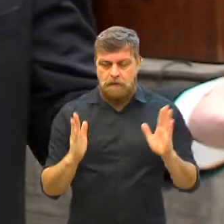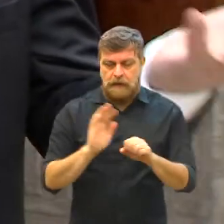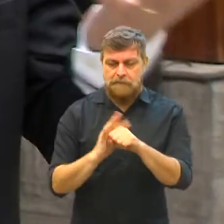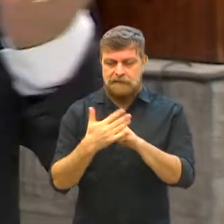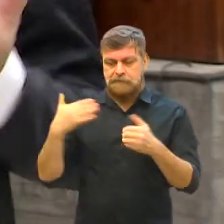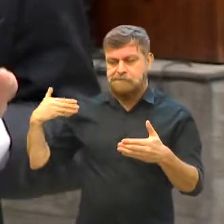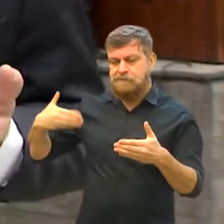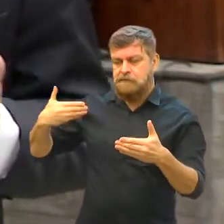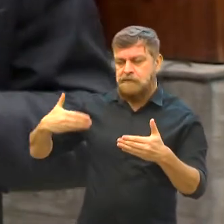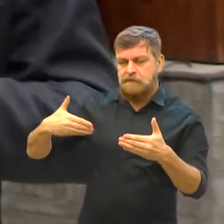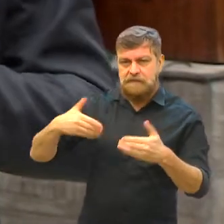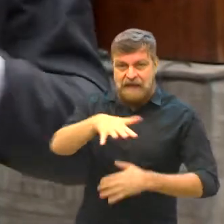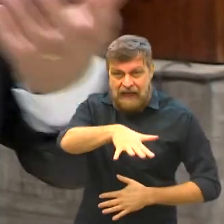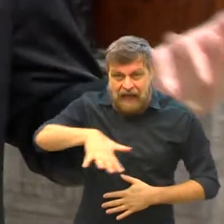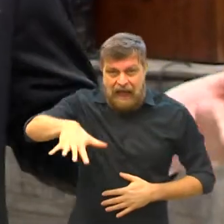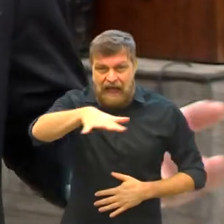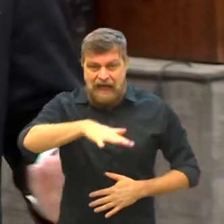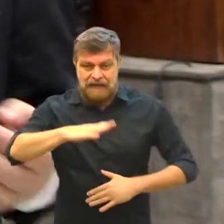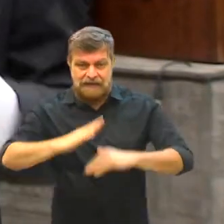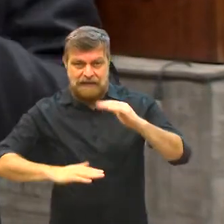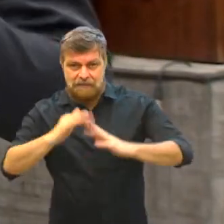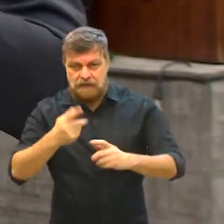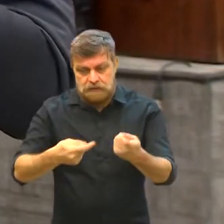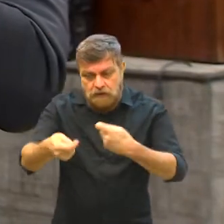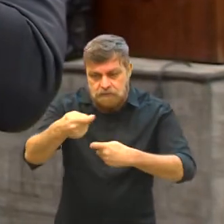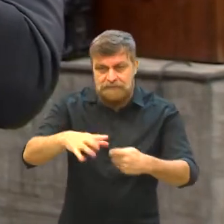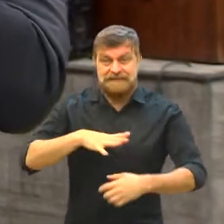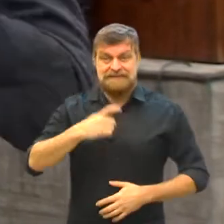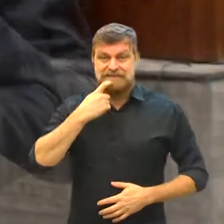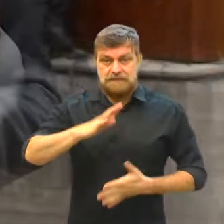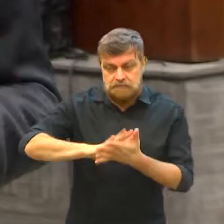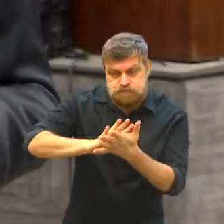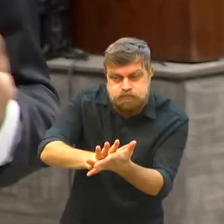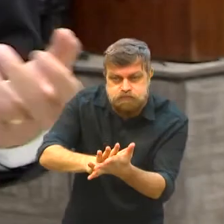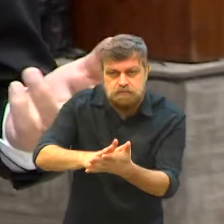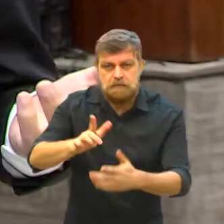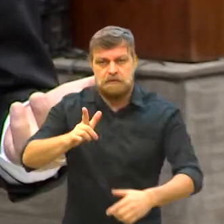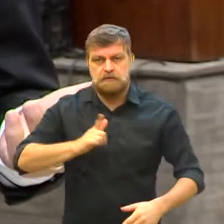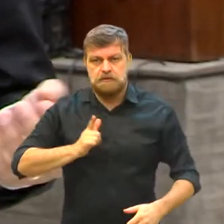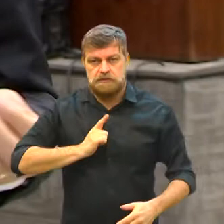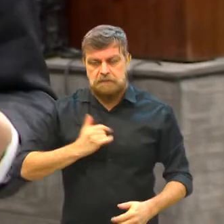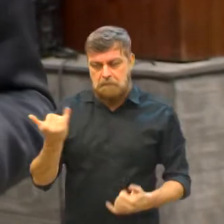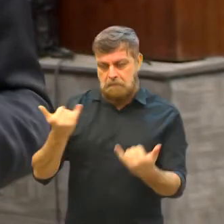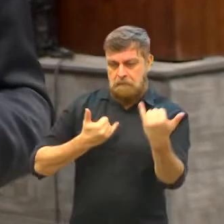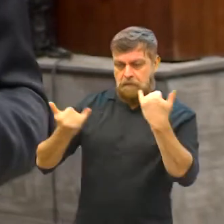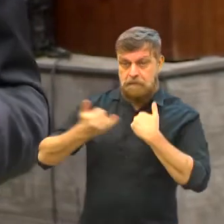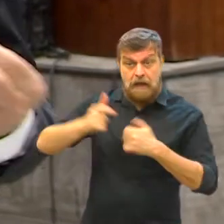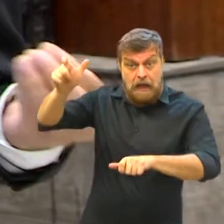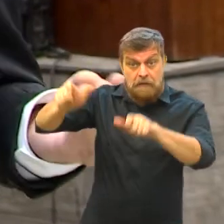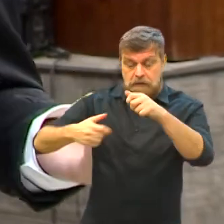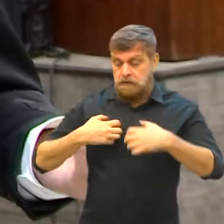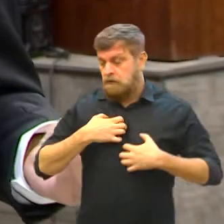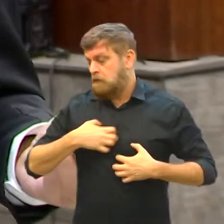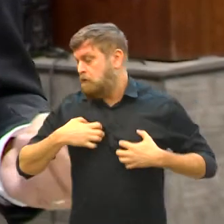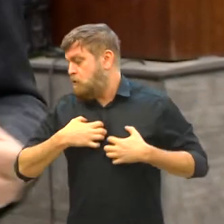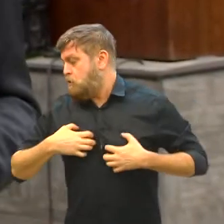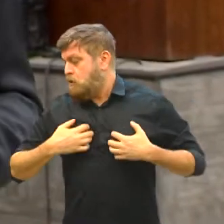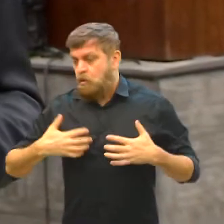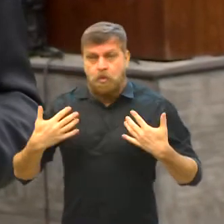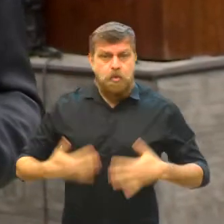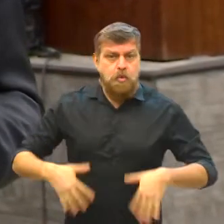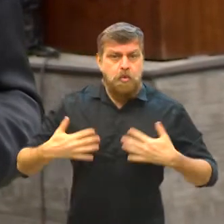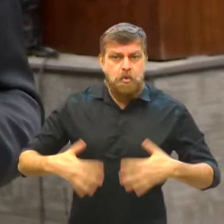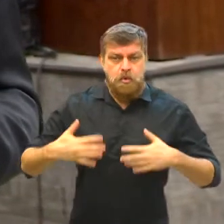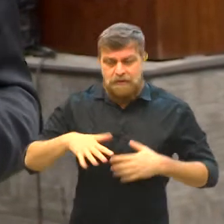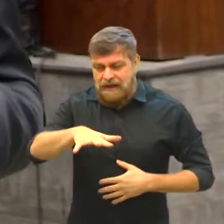pandemia afetou os vários setores de atividades de Campinas. Tivemos relatos desesperadores até,